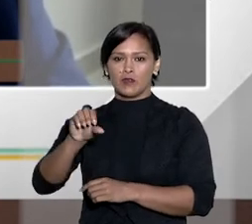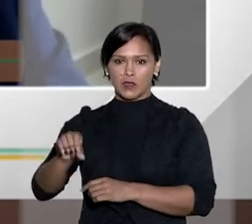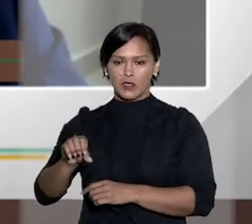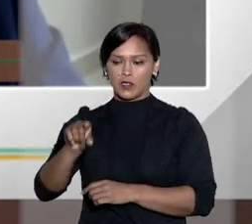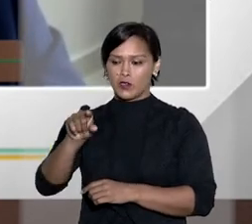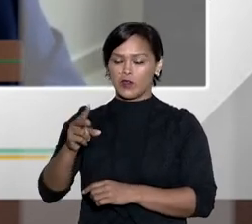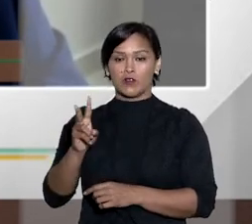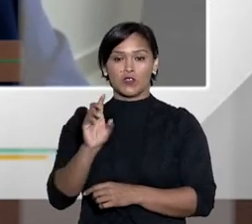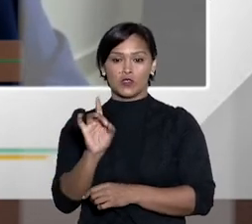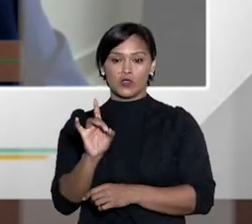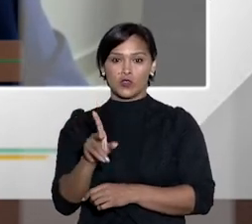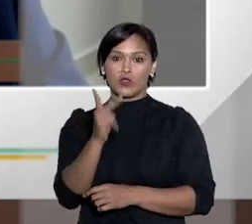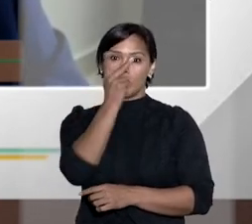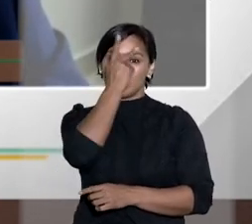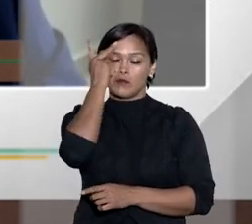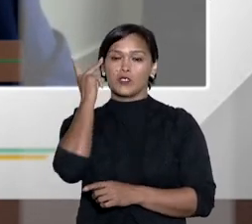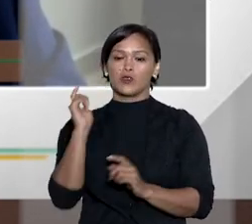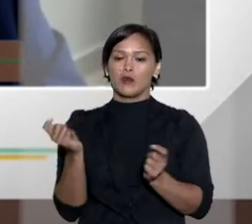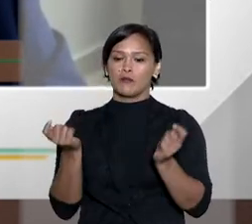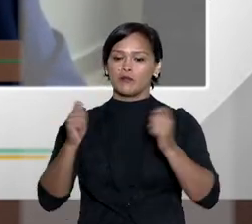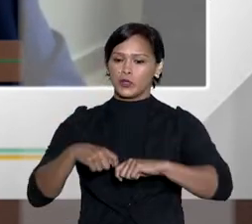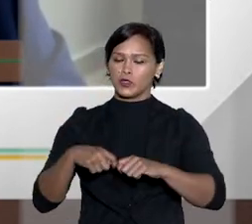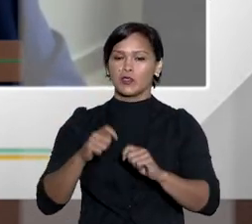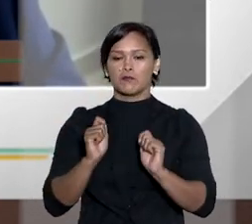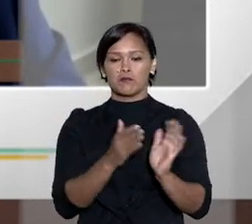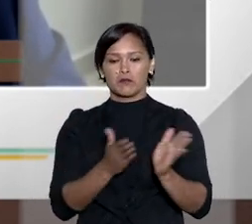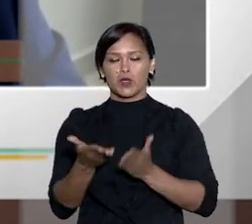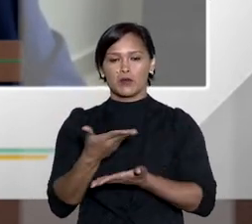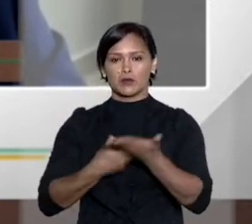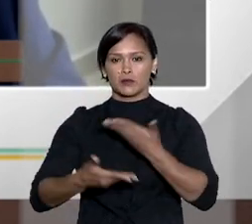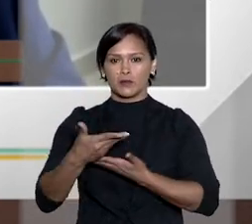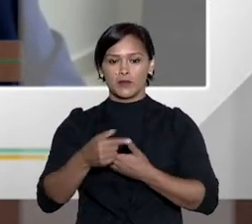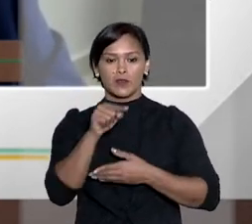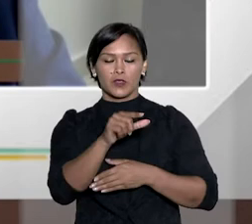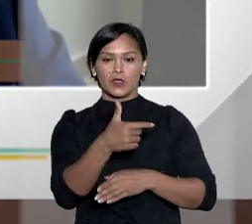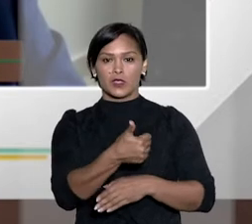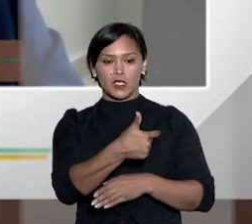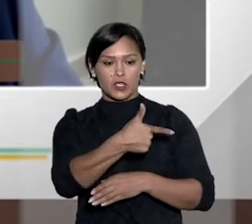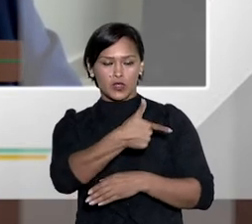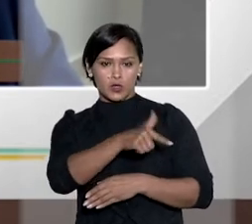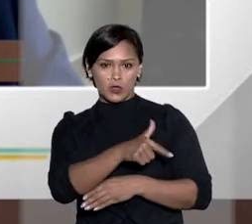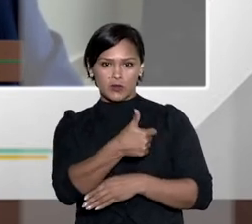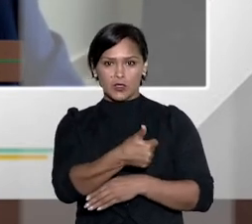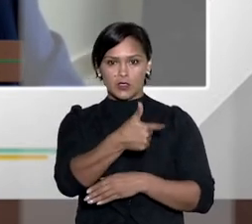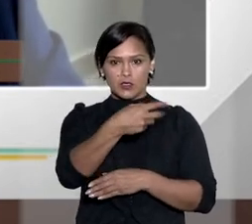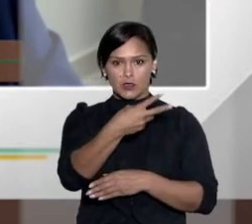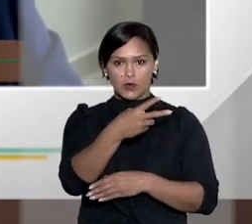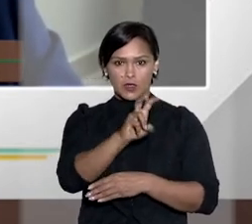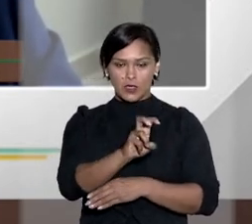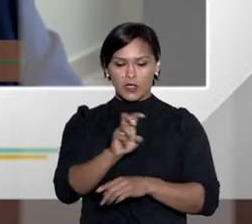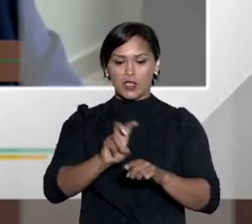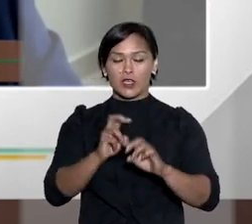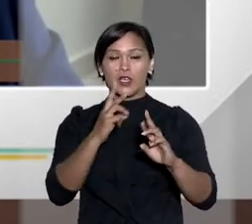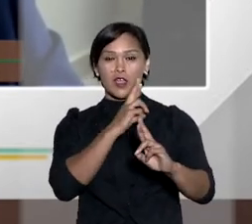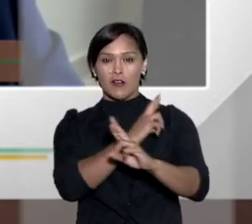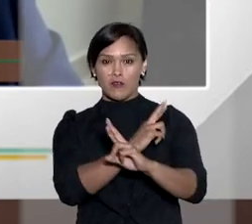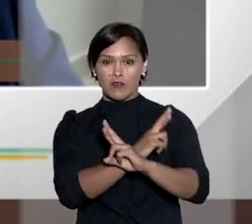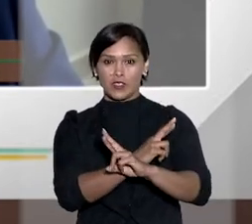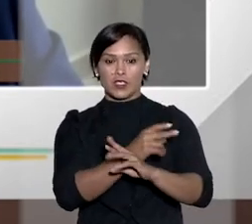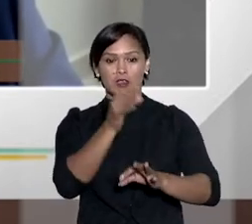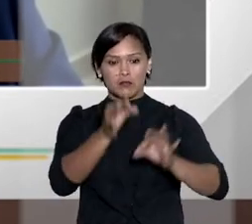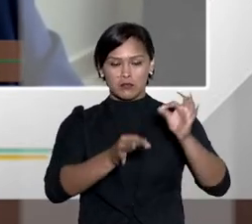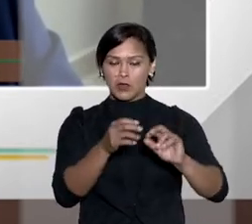capazes podem ser partes, no rito da 12.153, que é o juizado fazendário, os incapazes também podem ser partes,